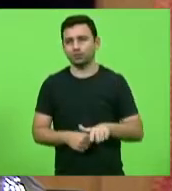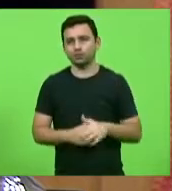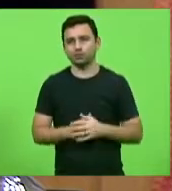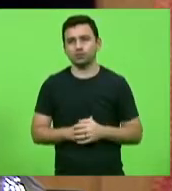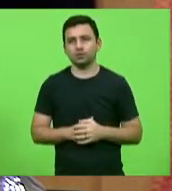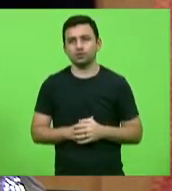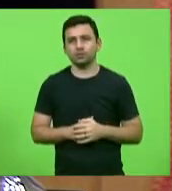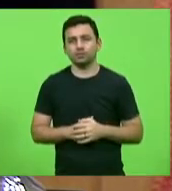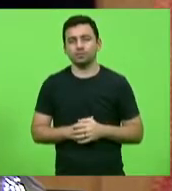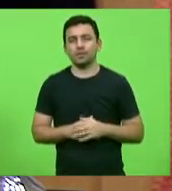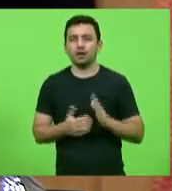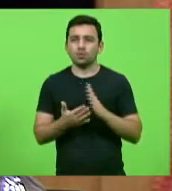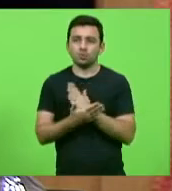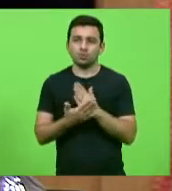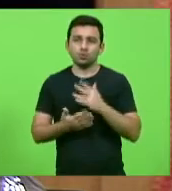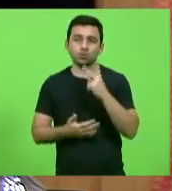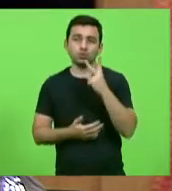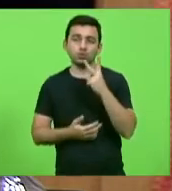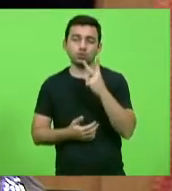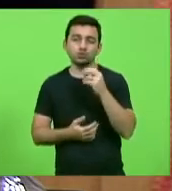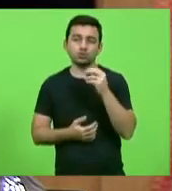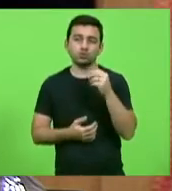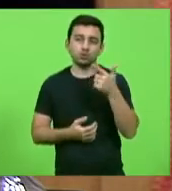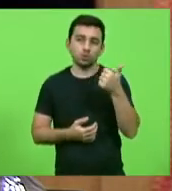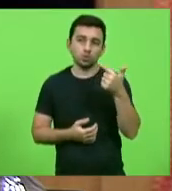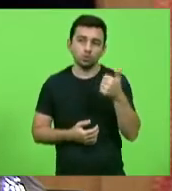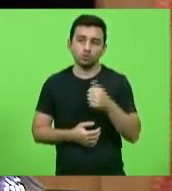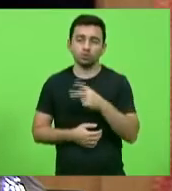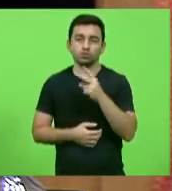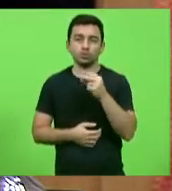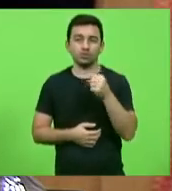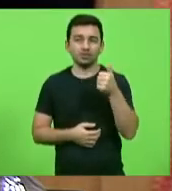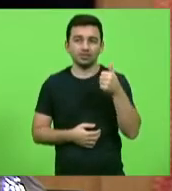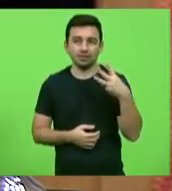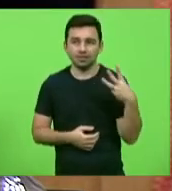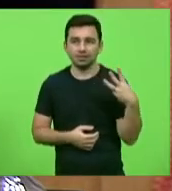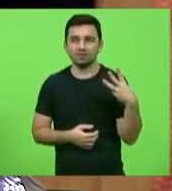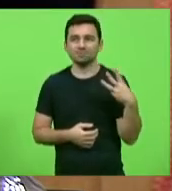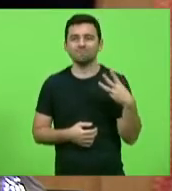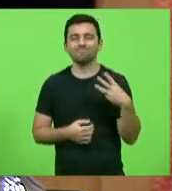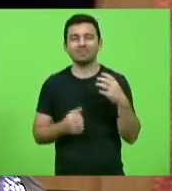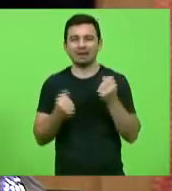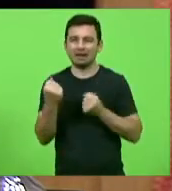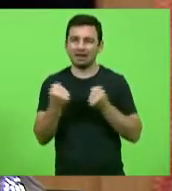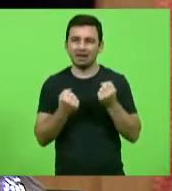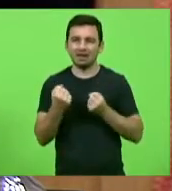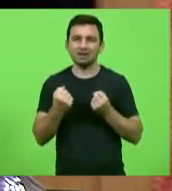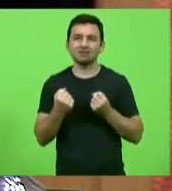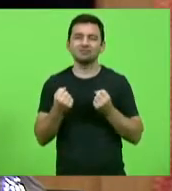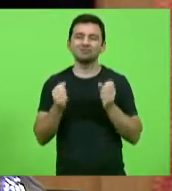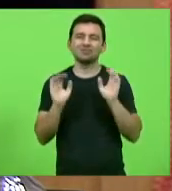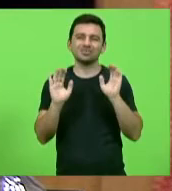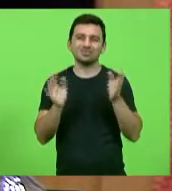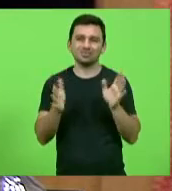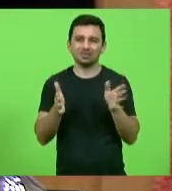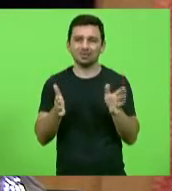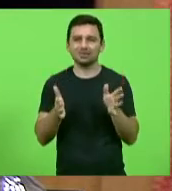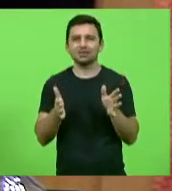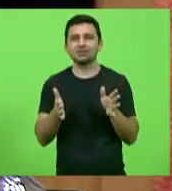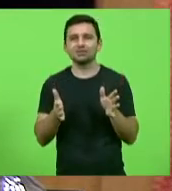dessas viaturas são do ano 2012, 2013, então, são viaturas que já não tem mais